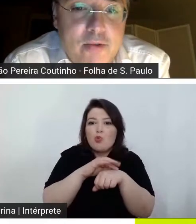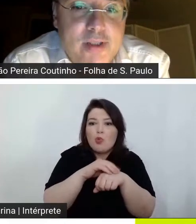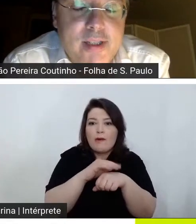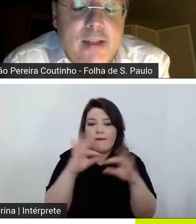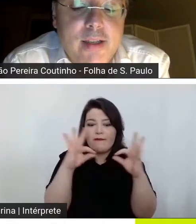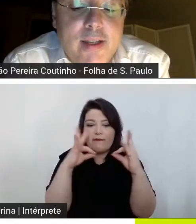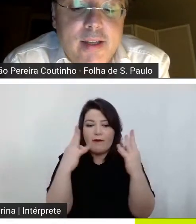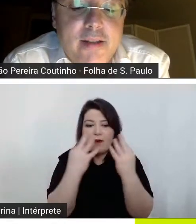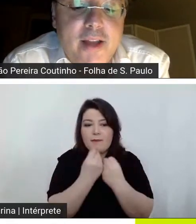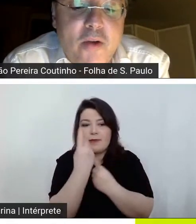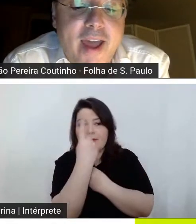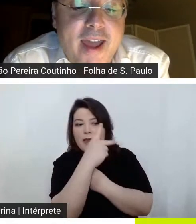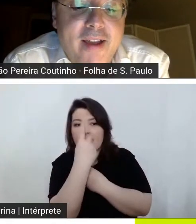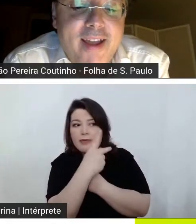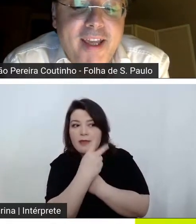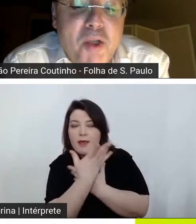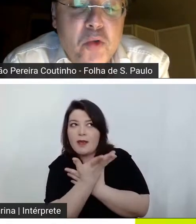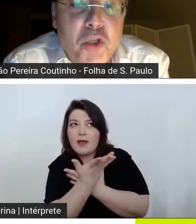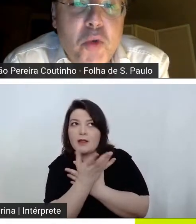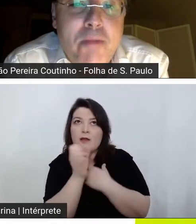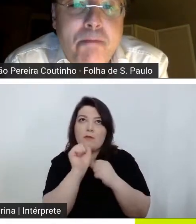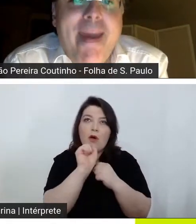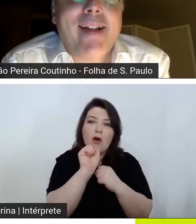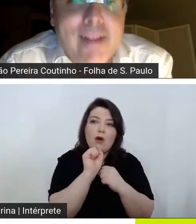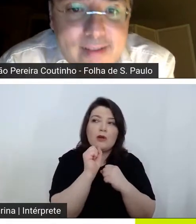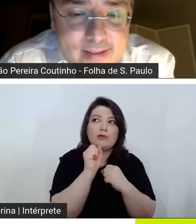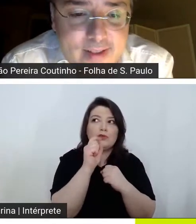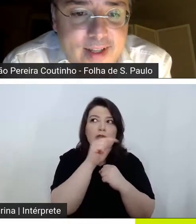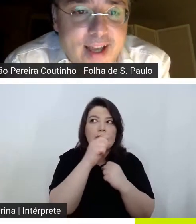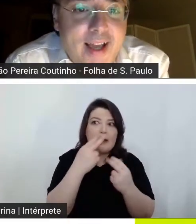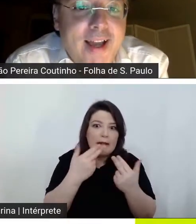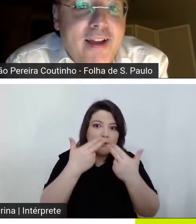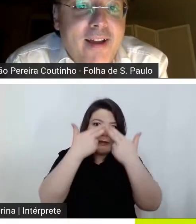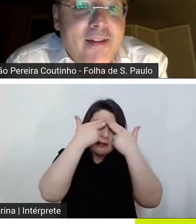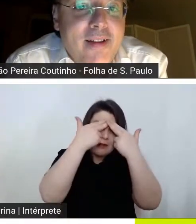digamos assim não é aquilo que o impele